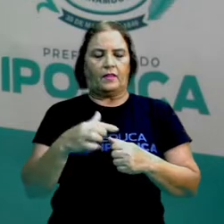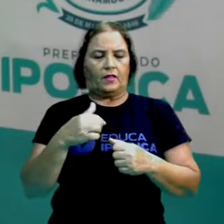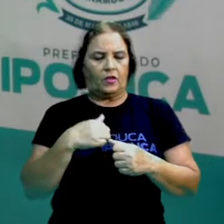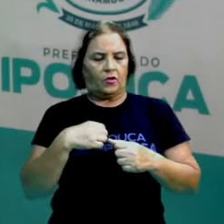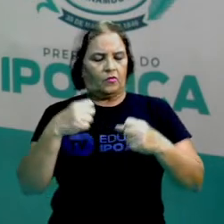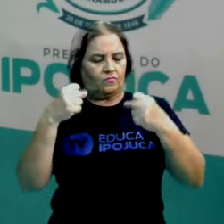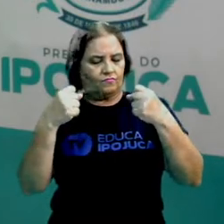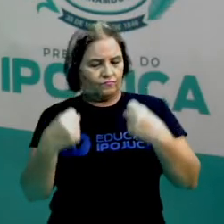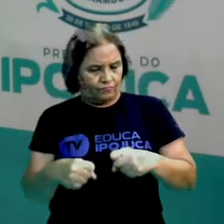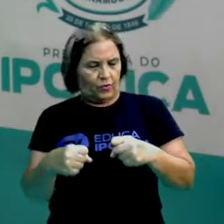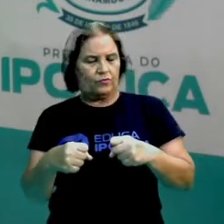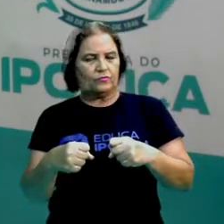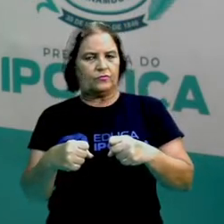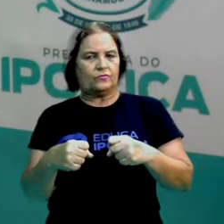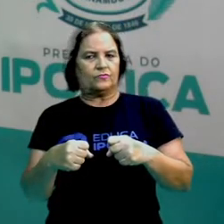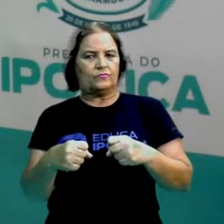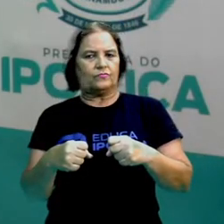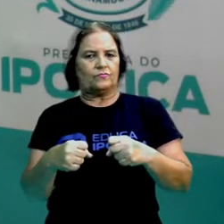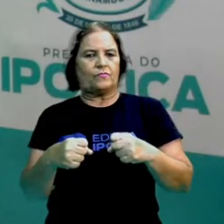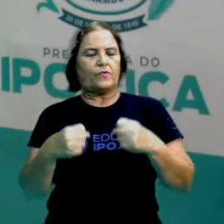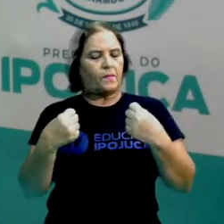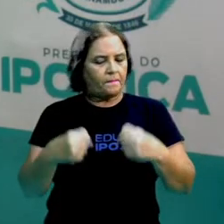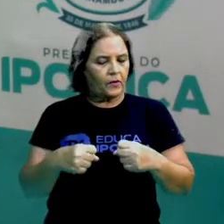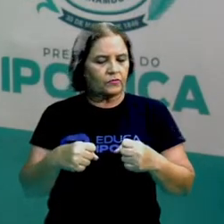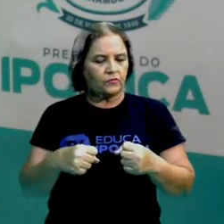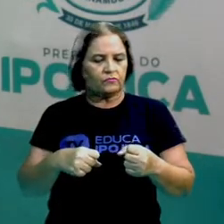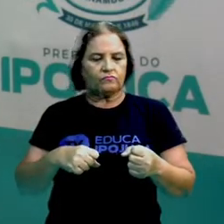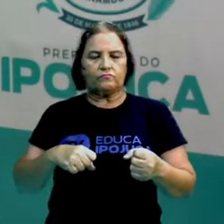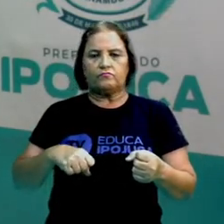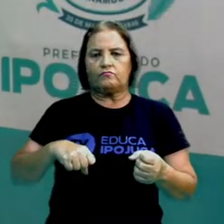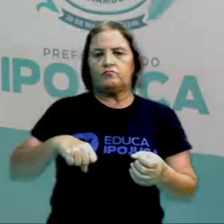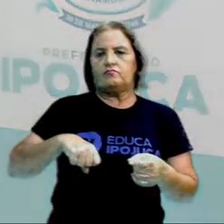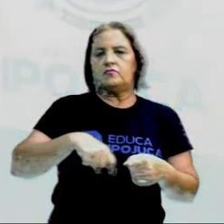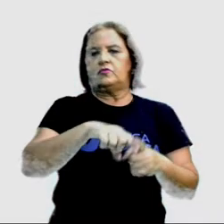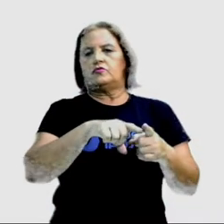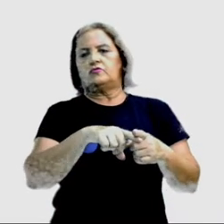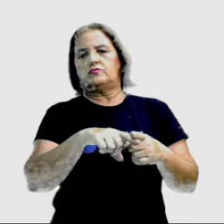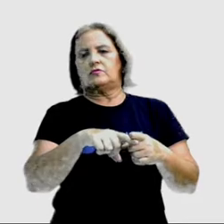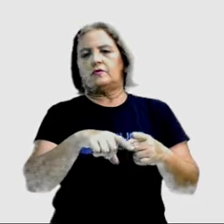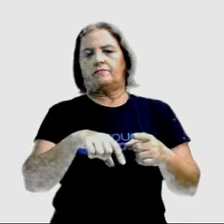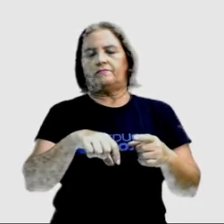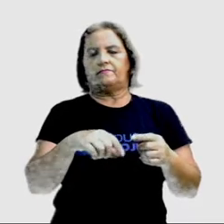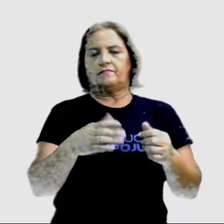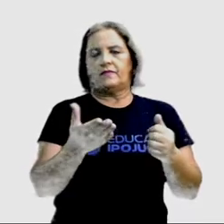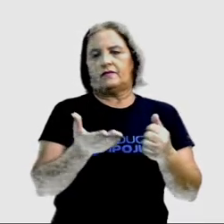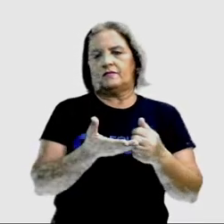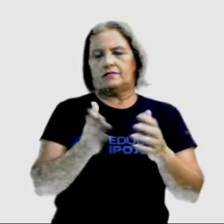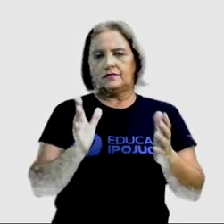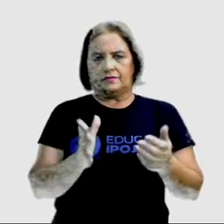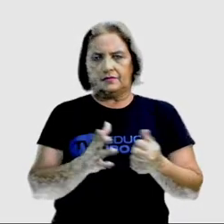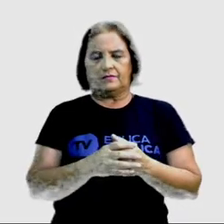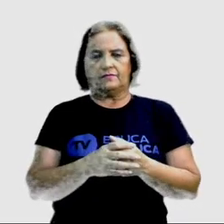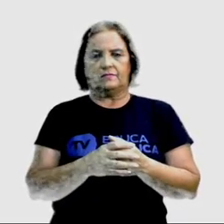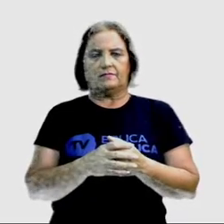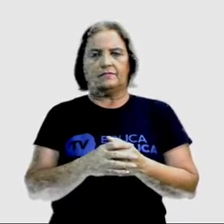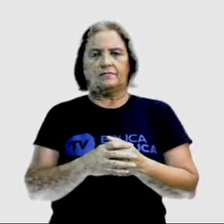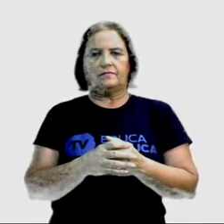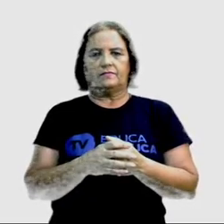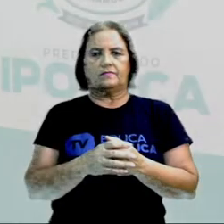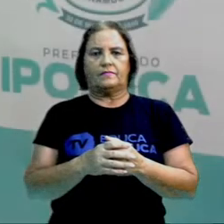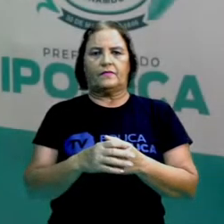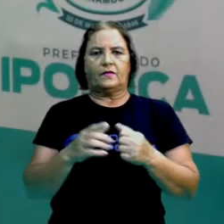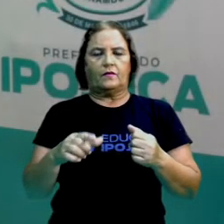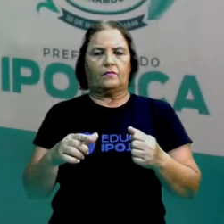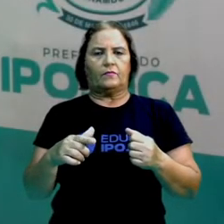chutar a lata. Então, pode ser lata, vasilha ou o verbo poder ou conseguir, você